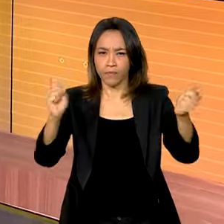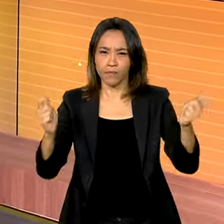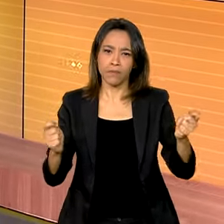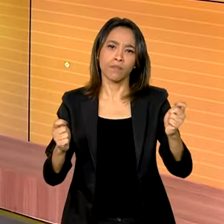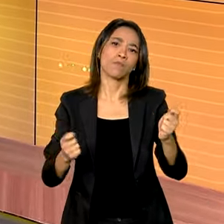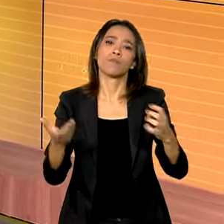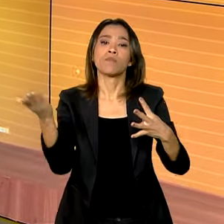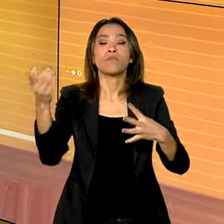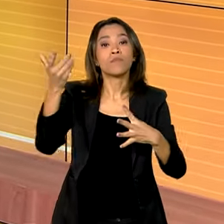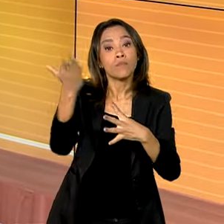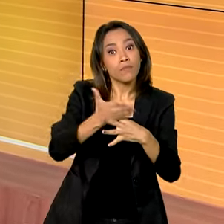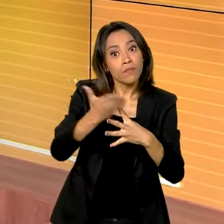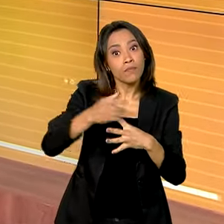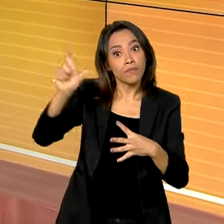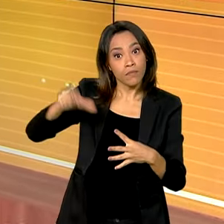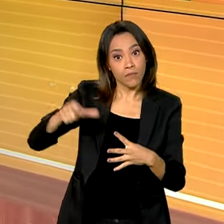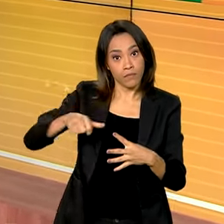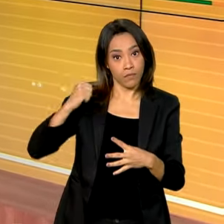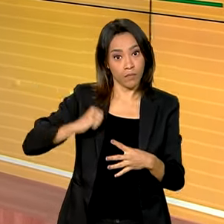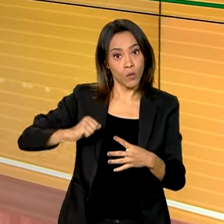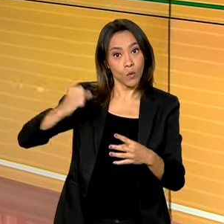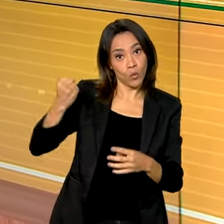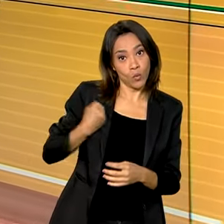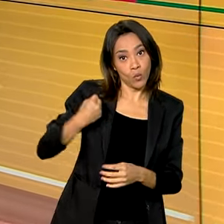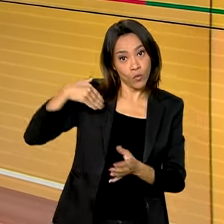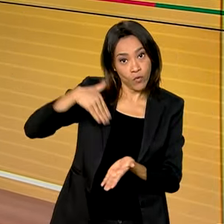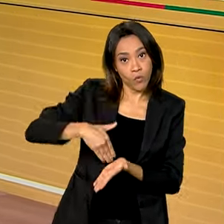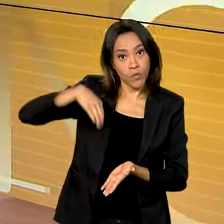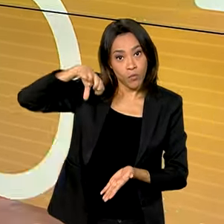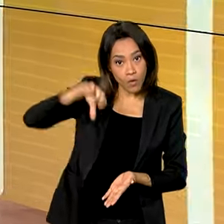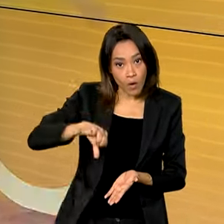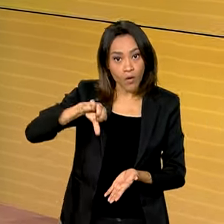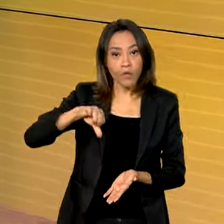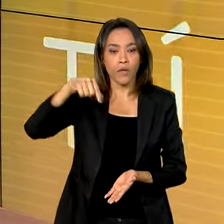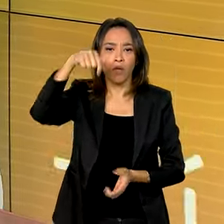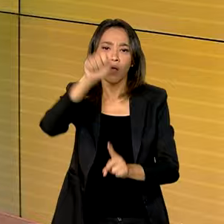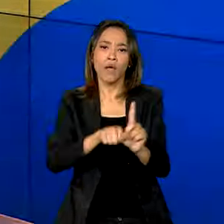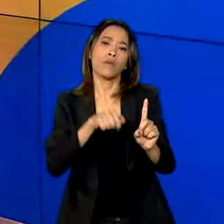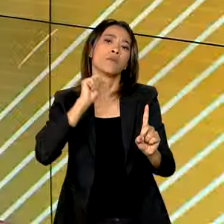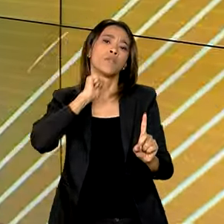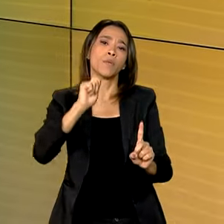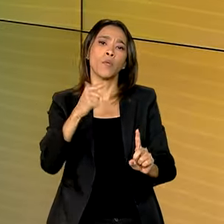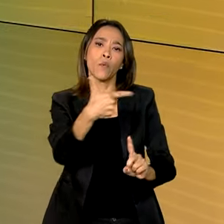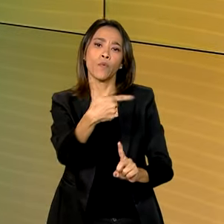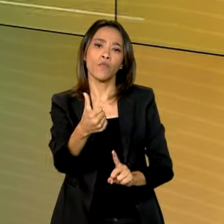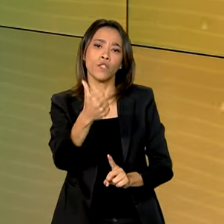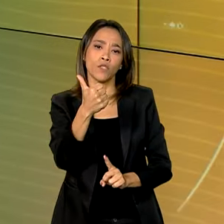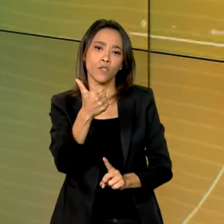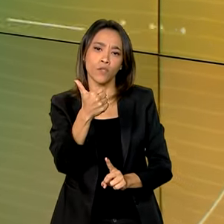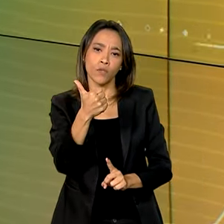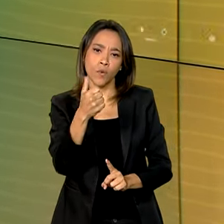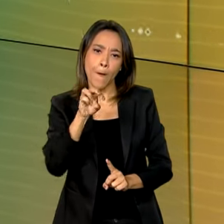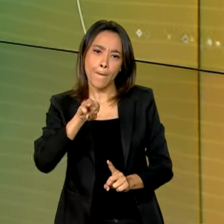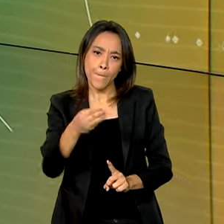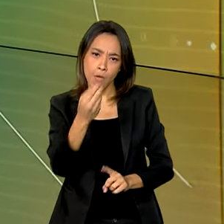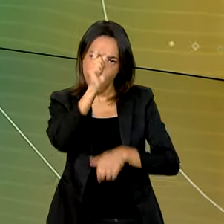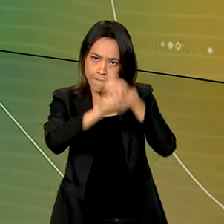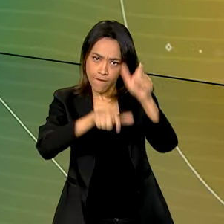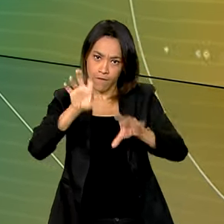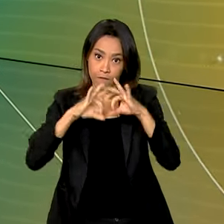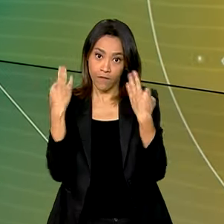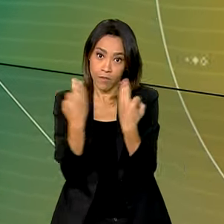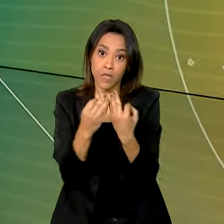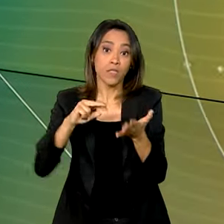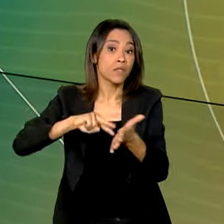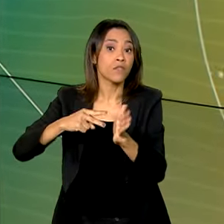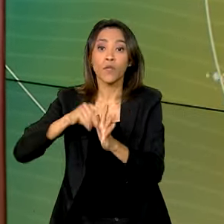Família para o NIS de final 9. Em abril, o programa alcança quase 21 milhões de famílias, o que representa aí 14